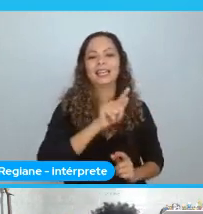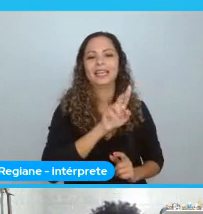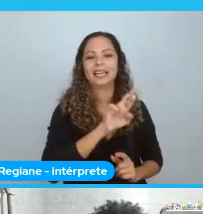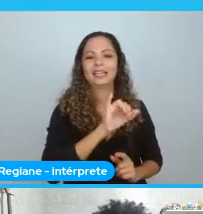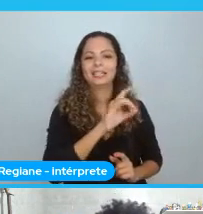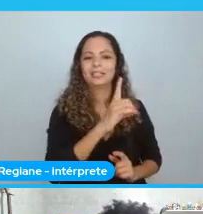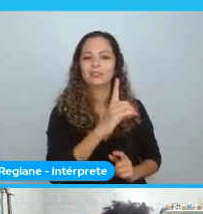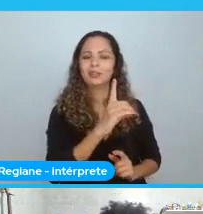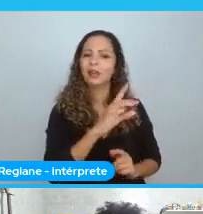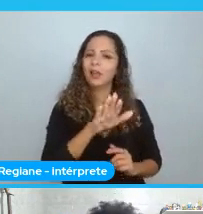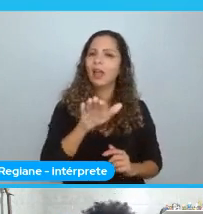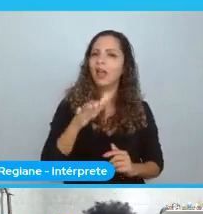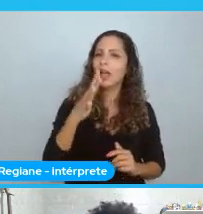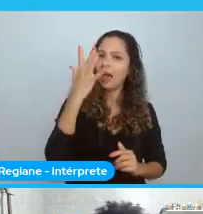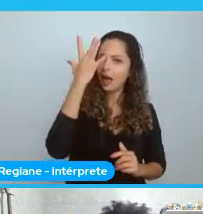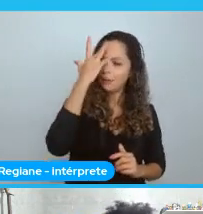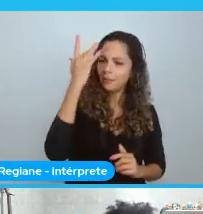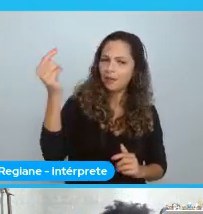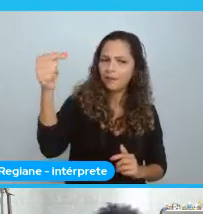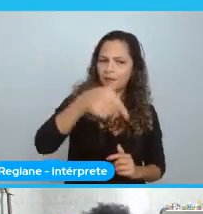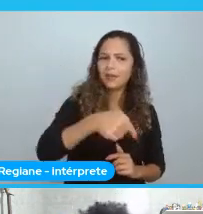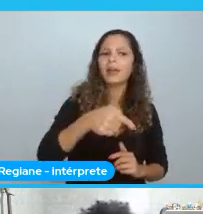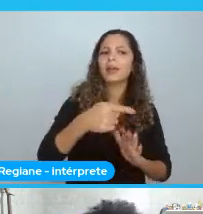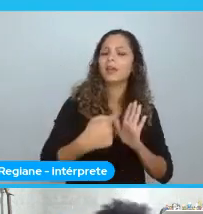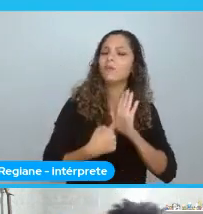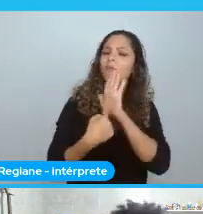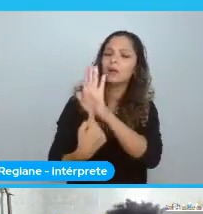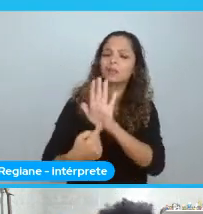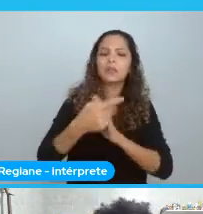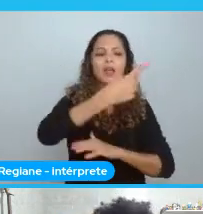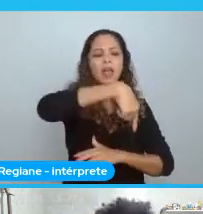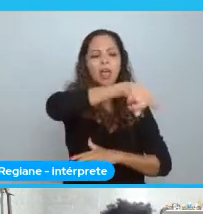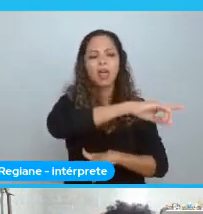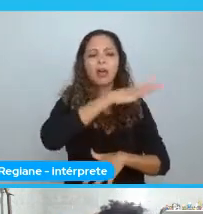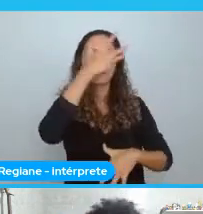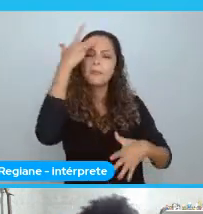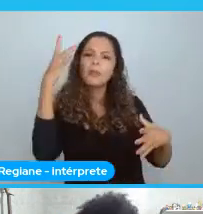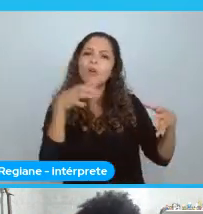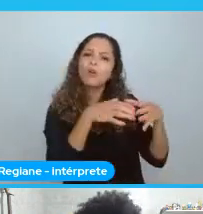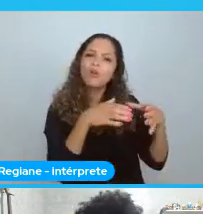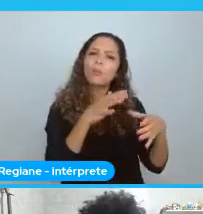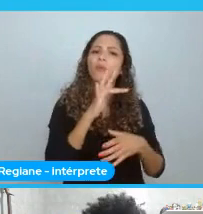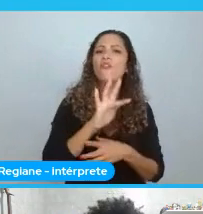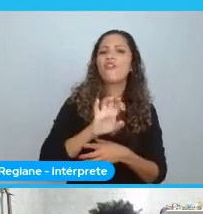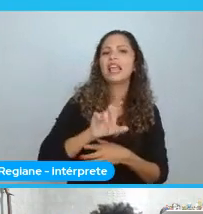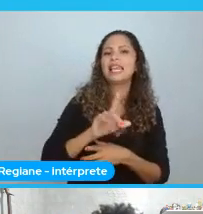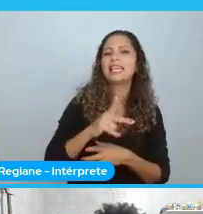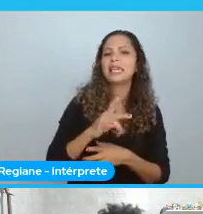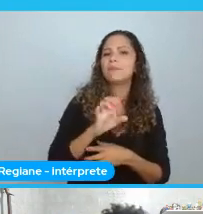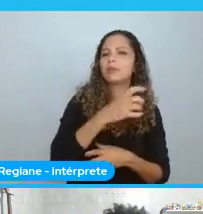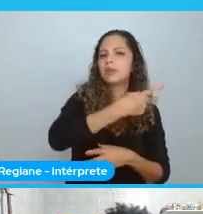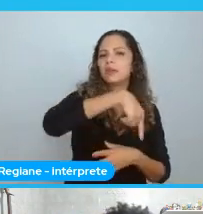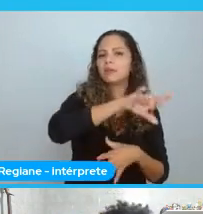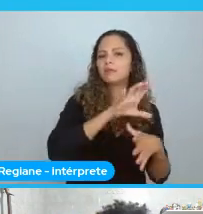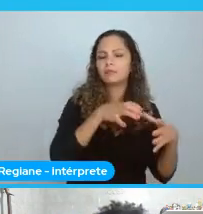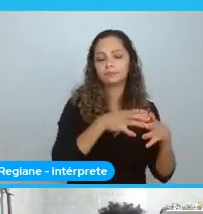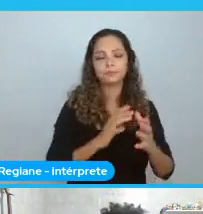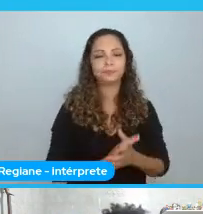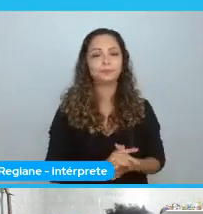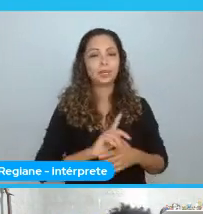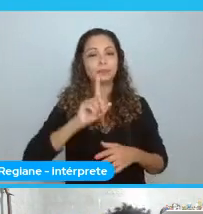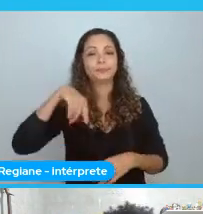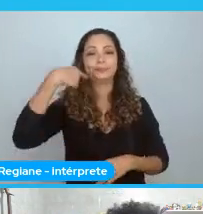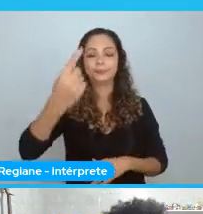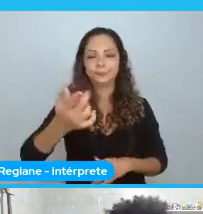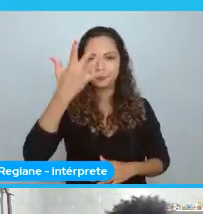amanhã, que eu te apresento o Filipe. Eu te apresento o pessoal. A gente conversa, não sei o que. E foi isso que aconteceu. No outro dia, na palestra da Afropython.